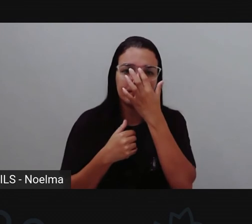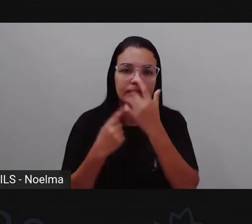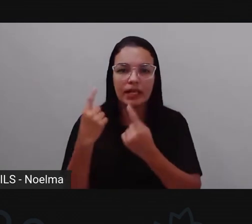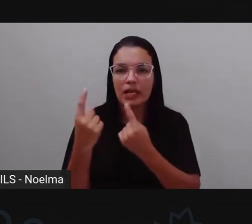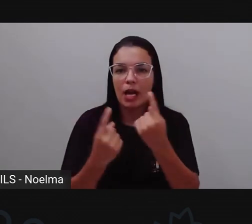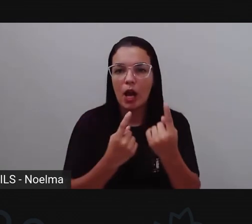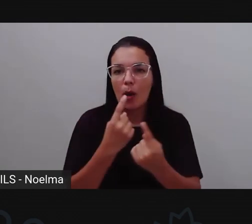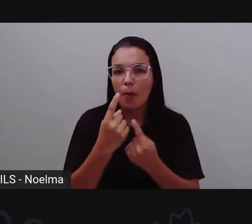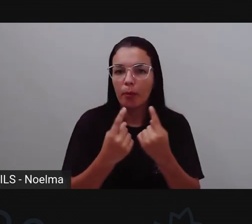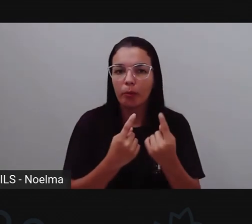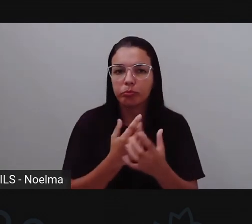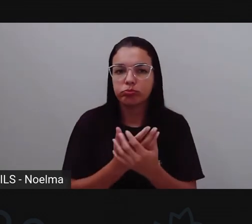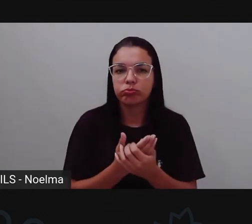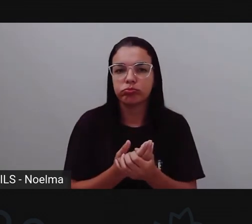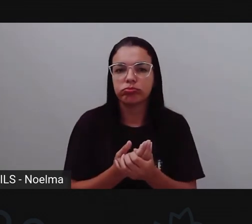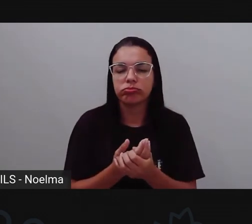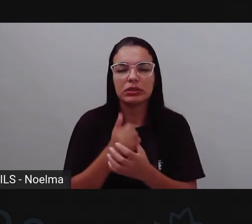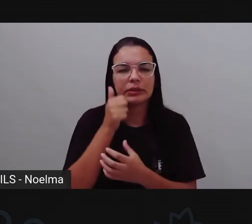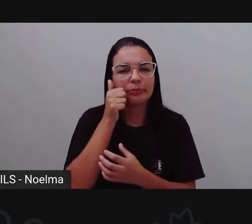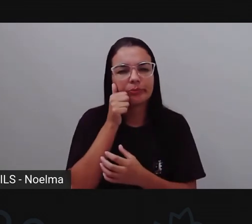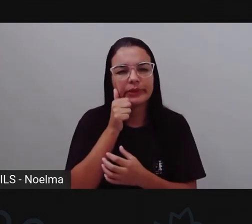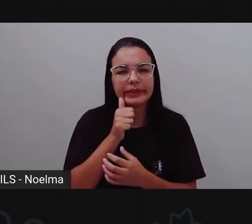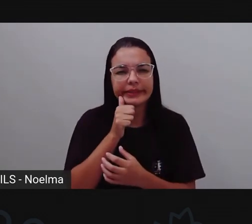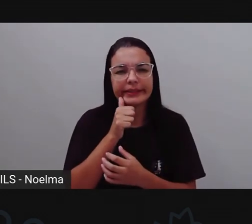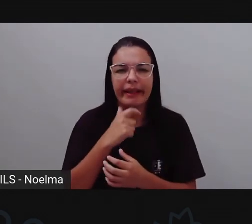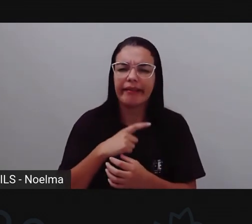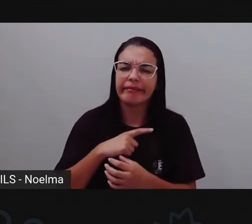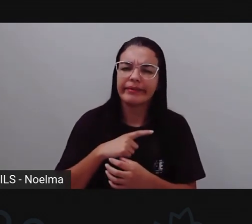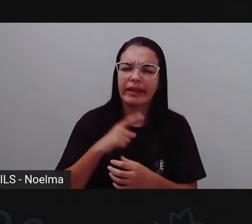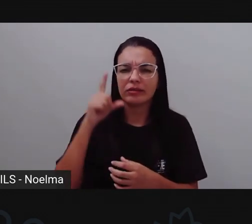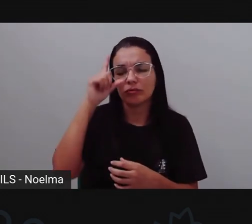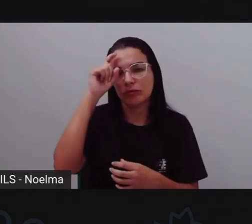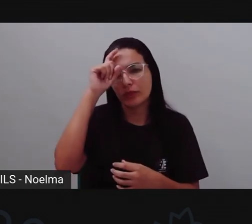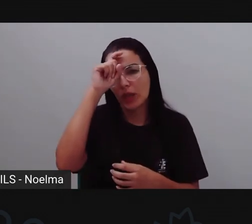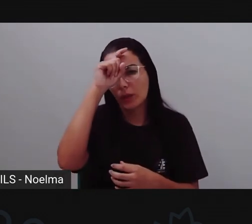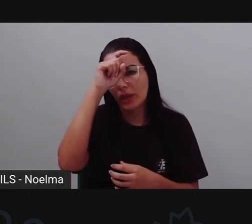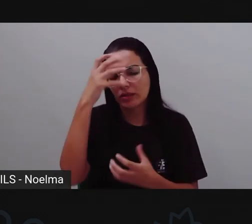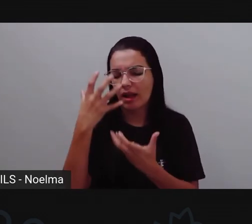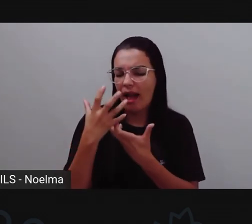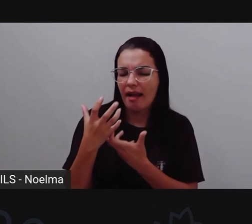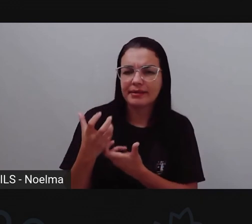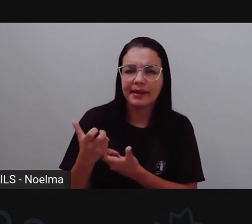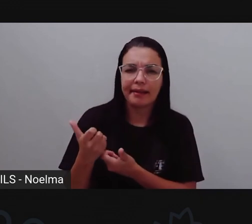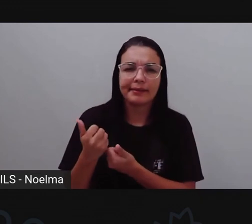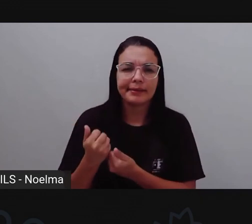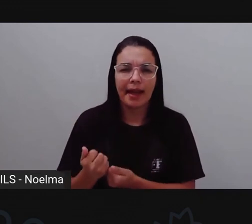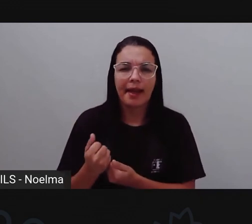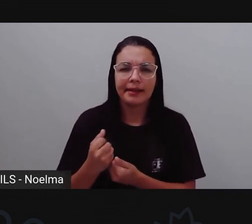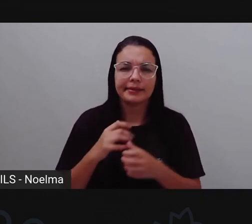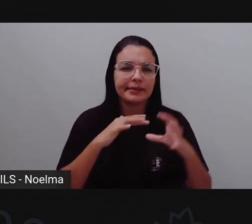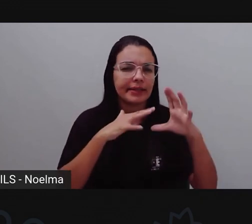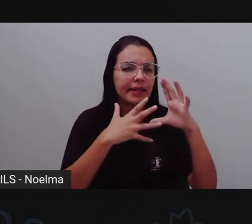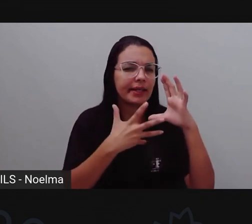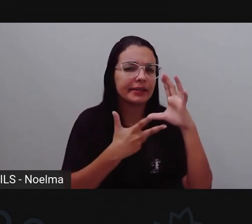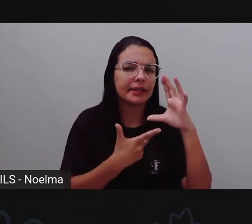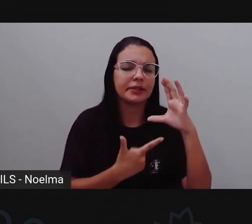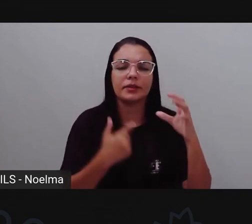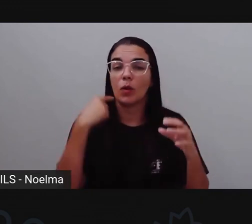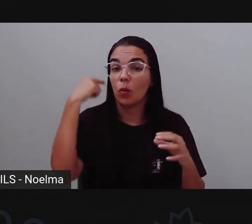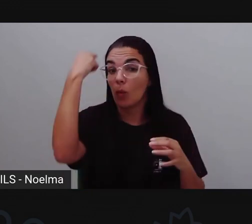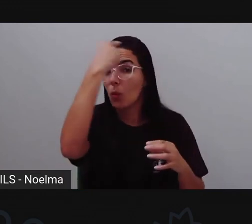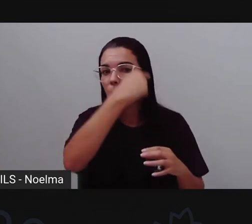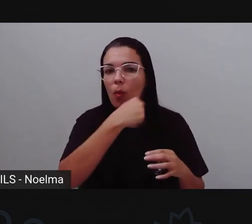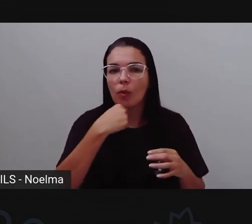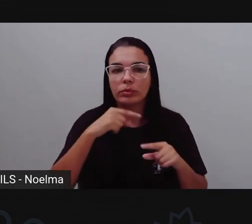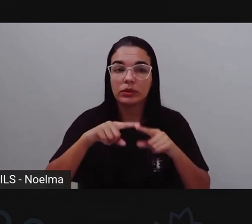algumas, principalmente as meninas, né? Elas tinham um pouco de dificuldade de aceitar suas características físicas. Então, a